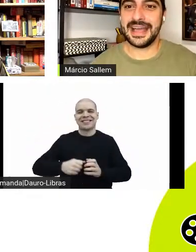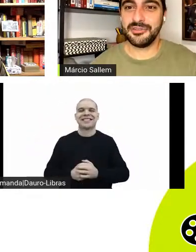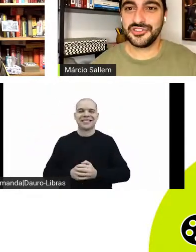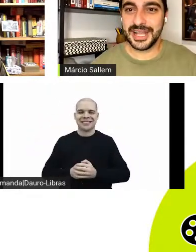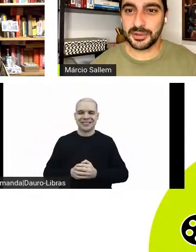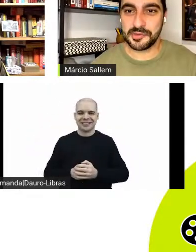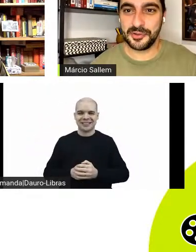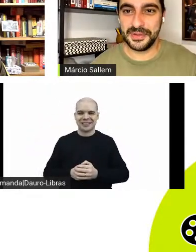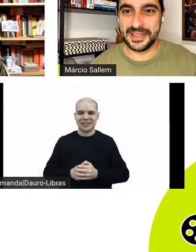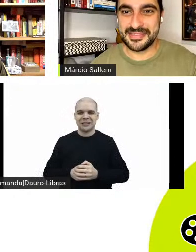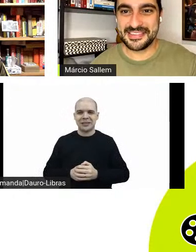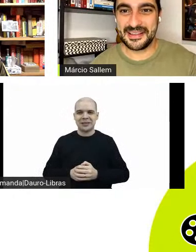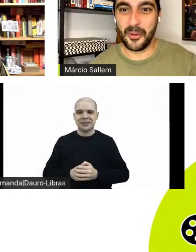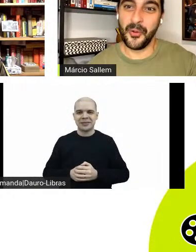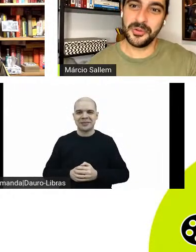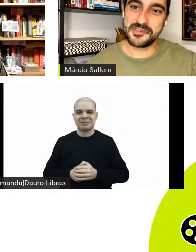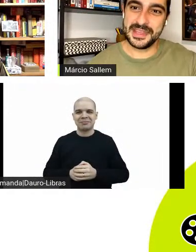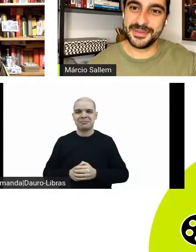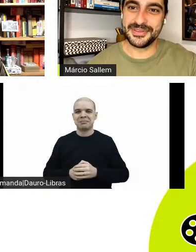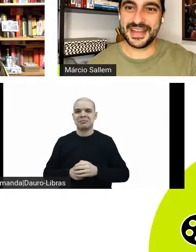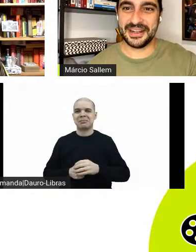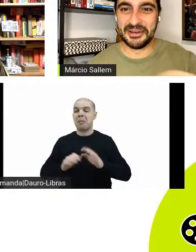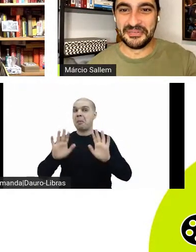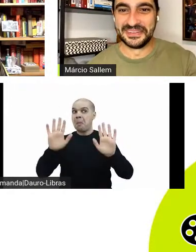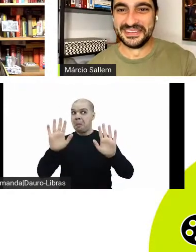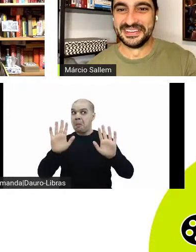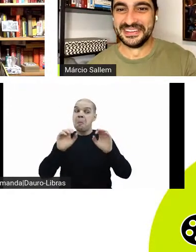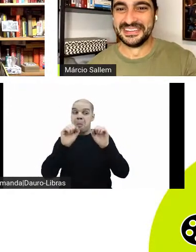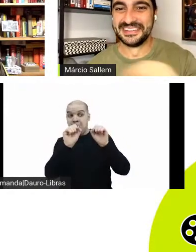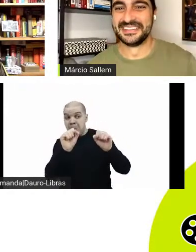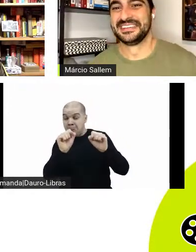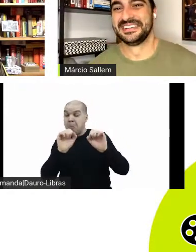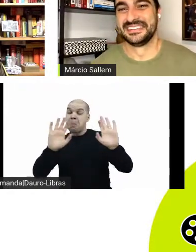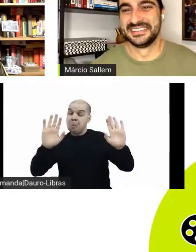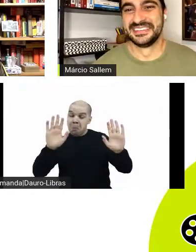Não agradar o teatro do São Luís, ou no cinema do Dragão.